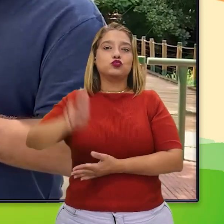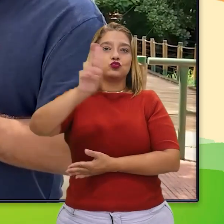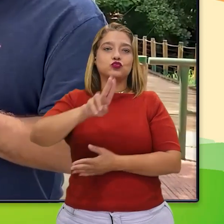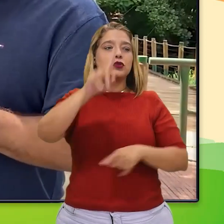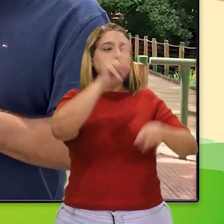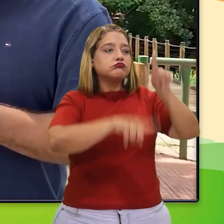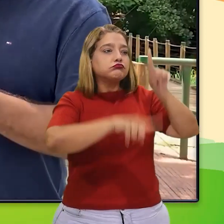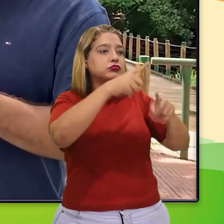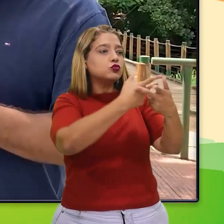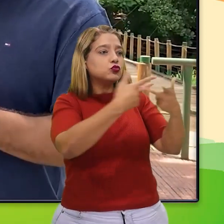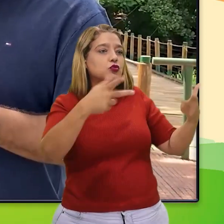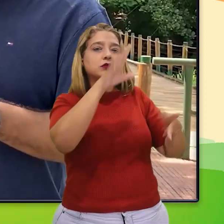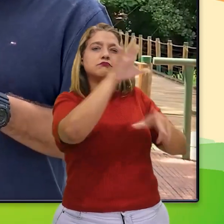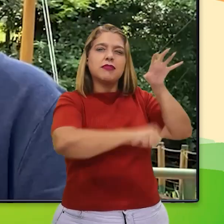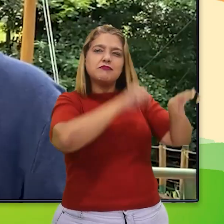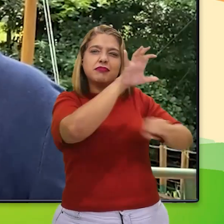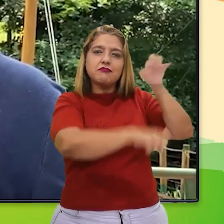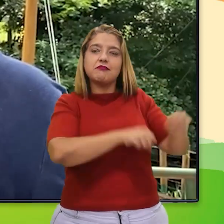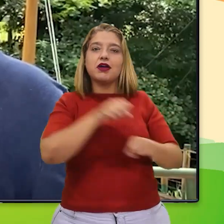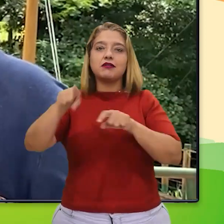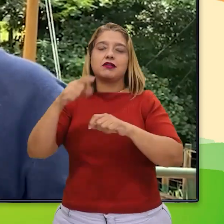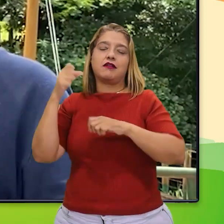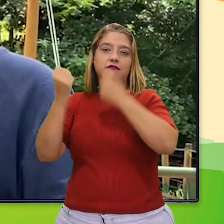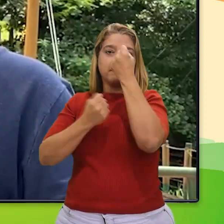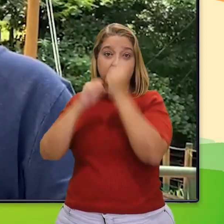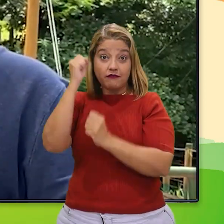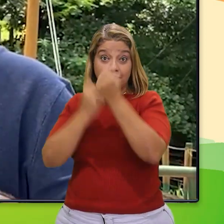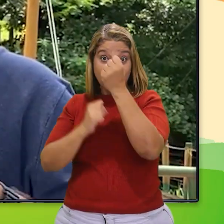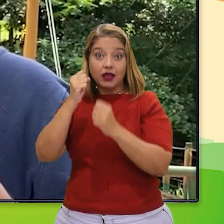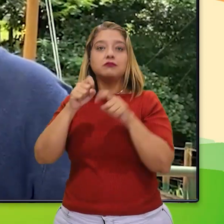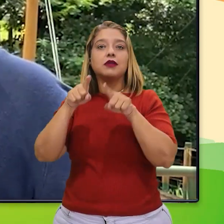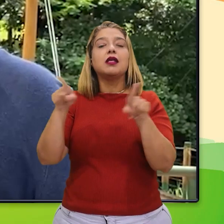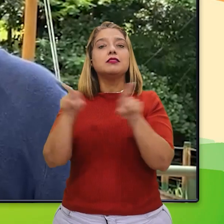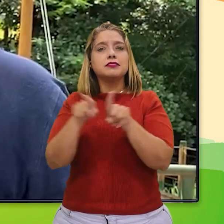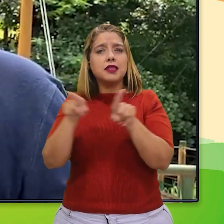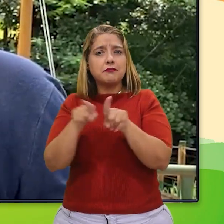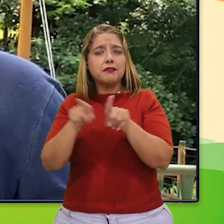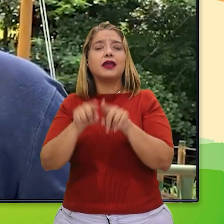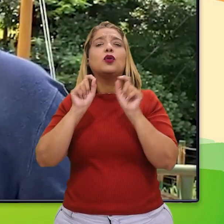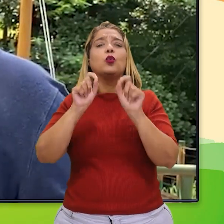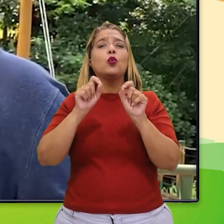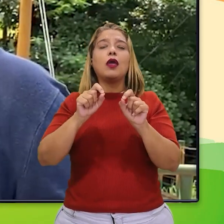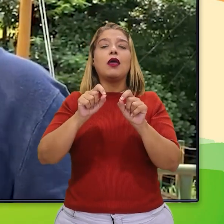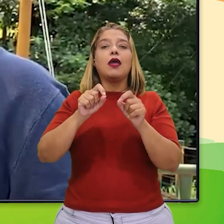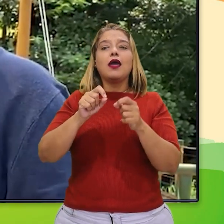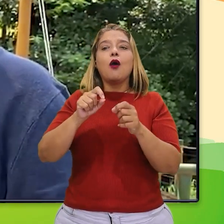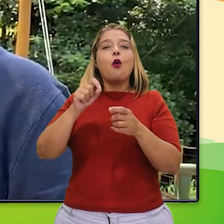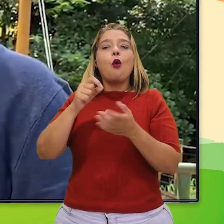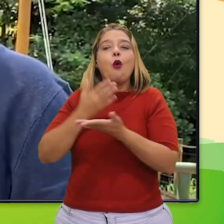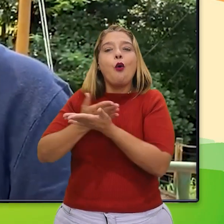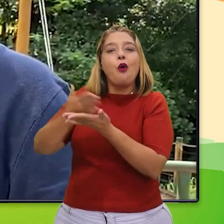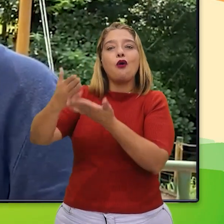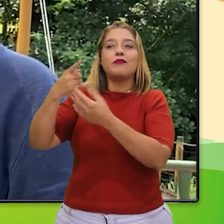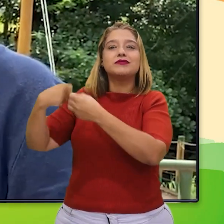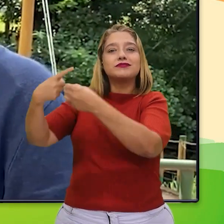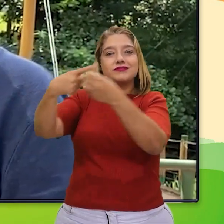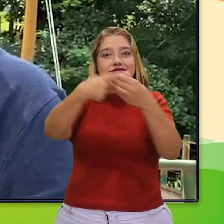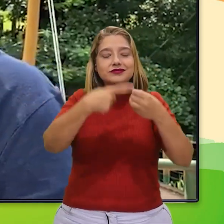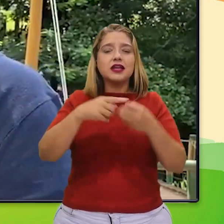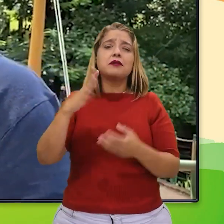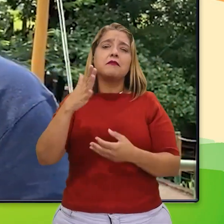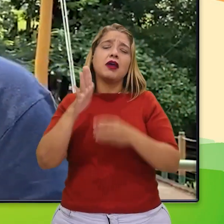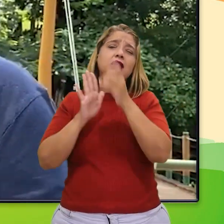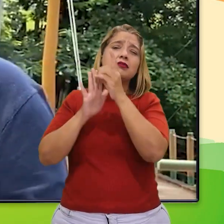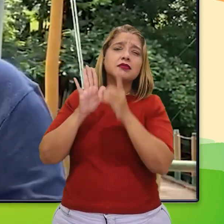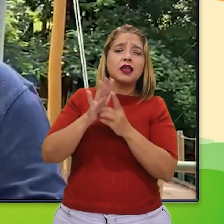recursos naturais de forma exacerbada. E a partir desse momento começou a formar cidades. Passando por esse ato, a gente chega na década de